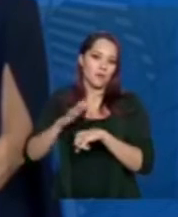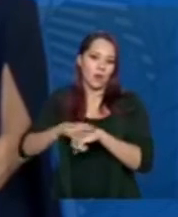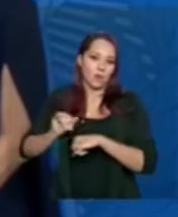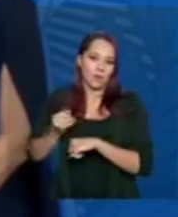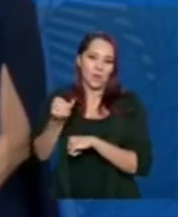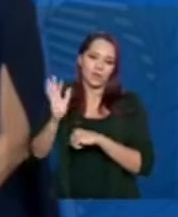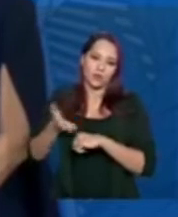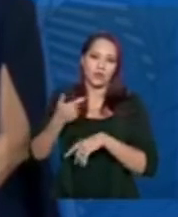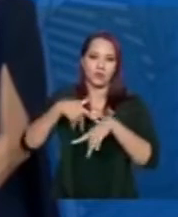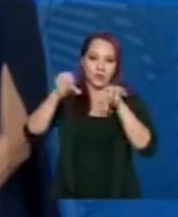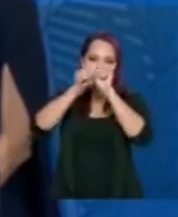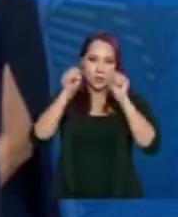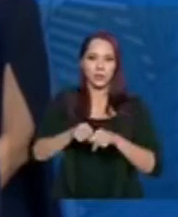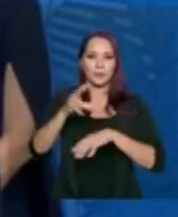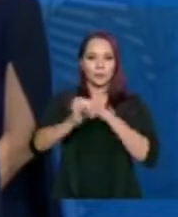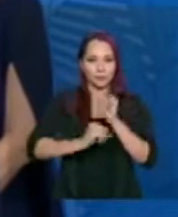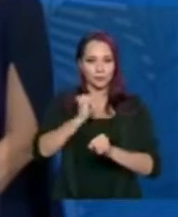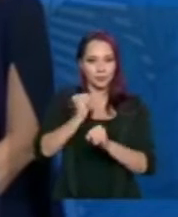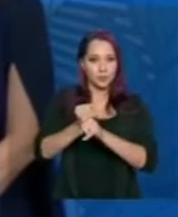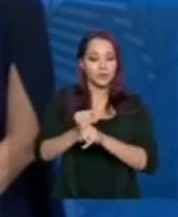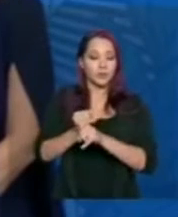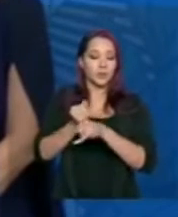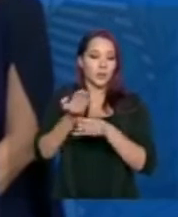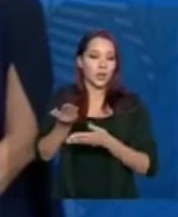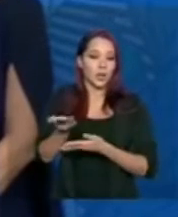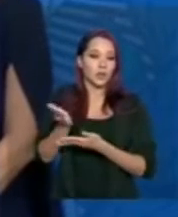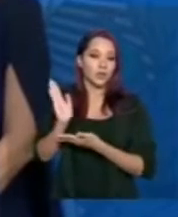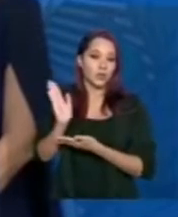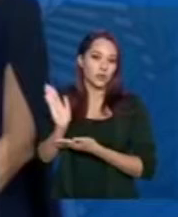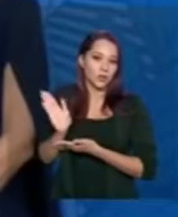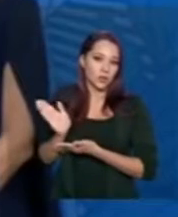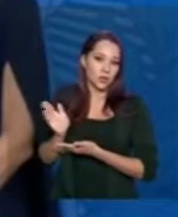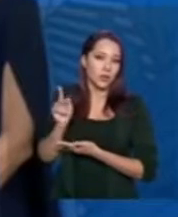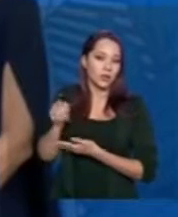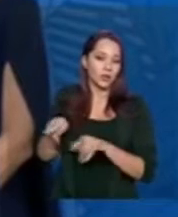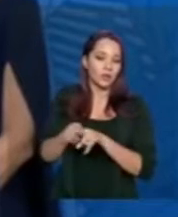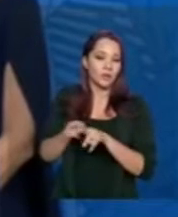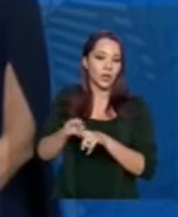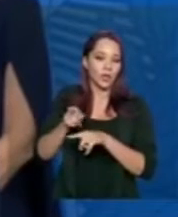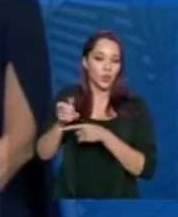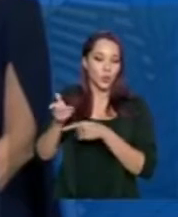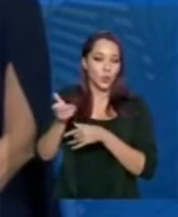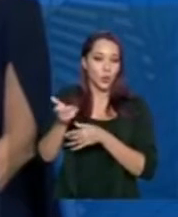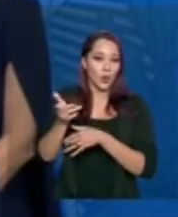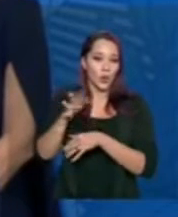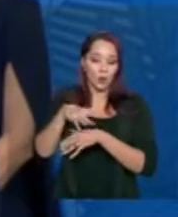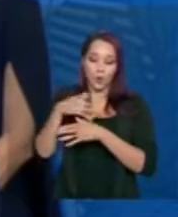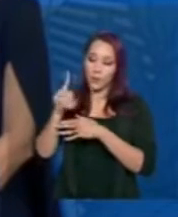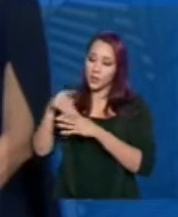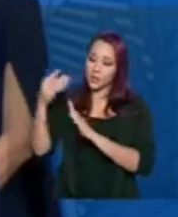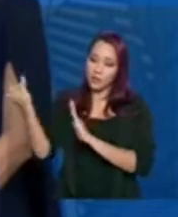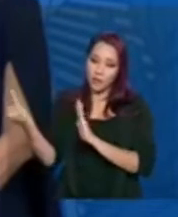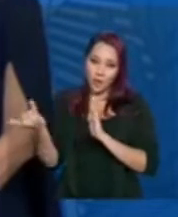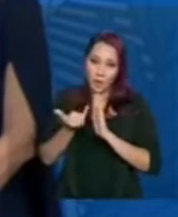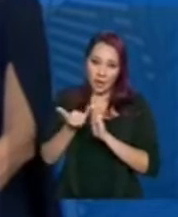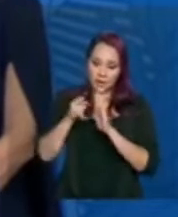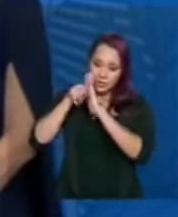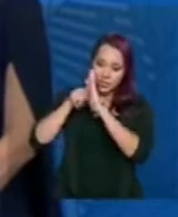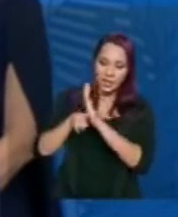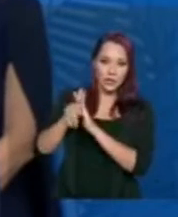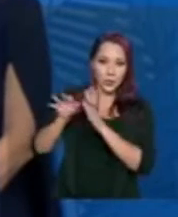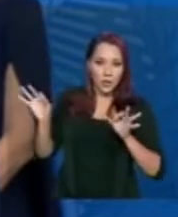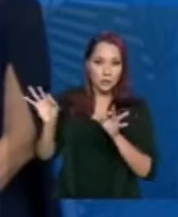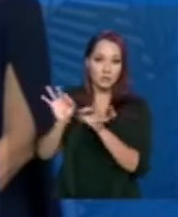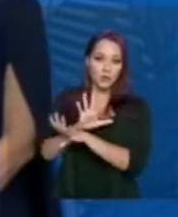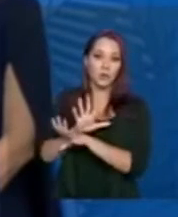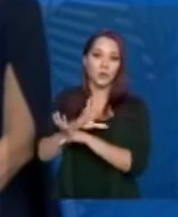que se trata de um sistema online e que no momento que ele é informado, que é encerrado a investigação,